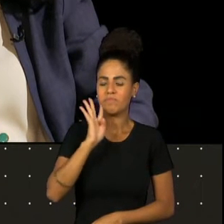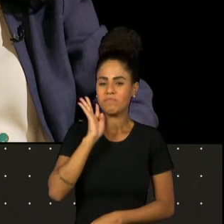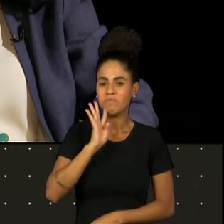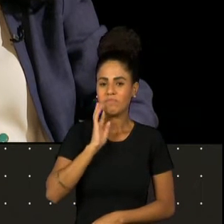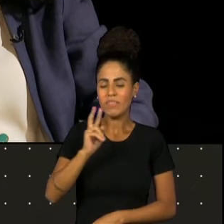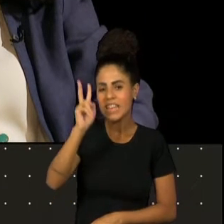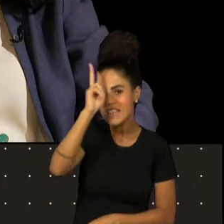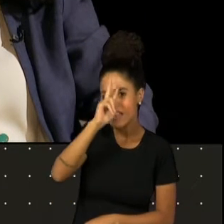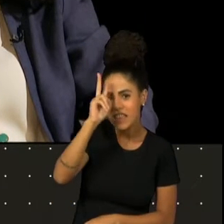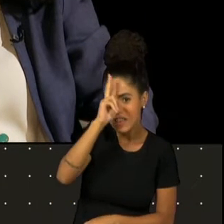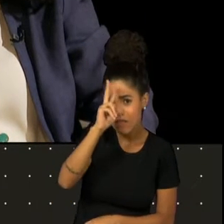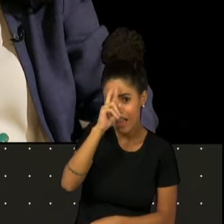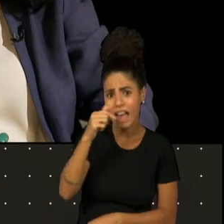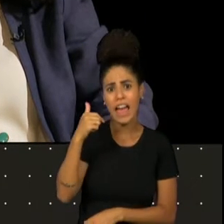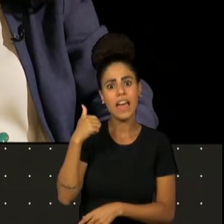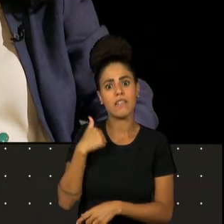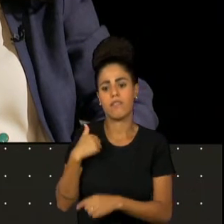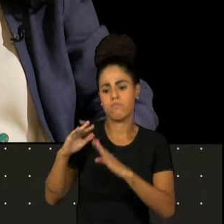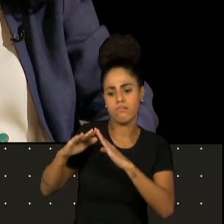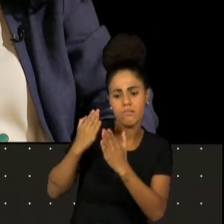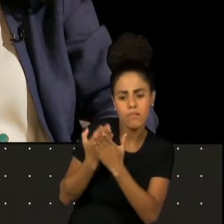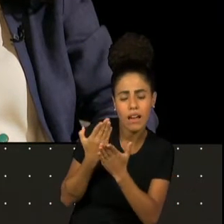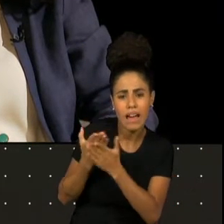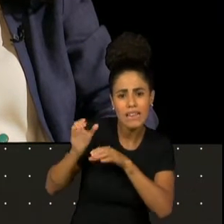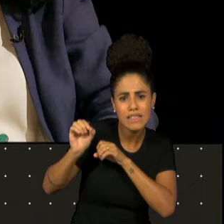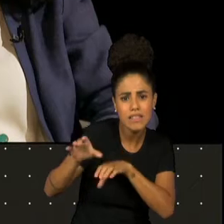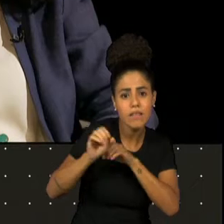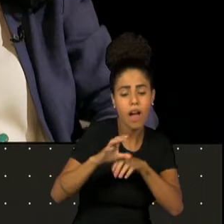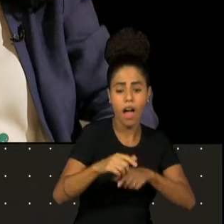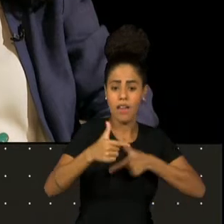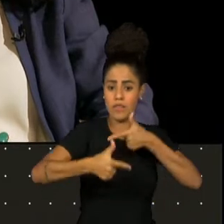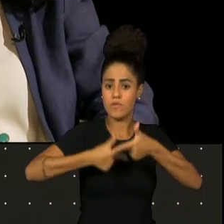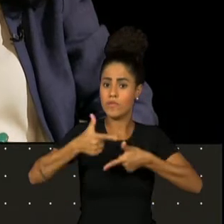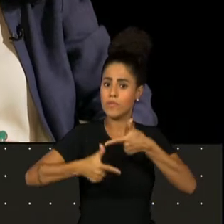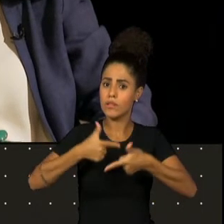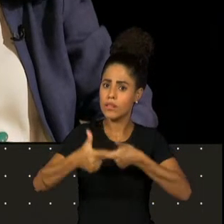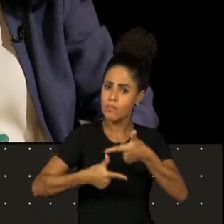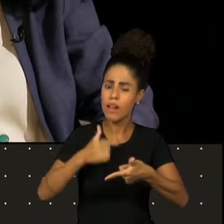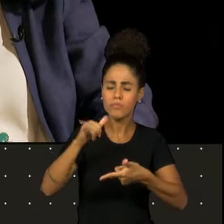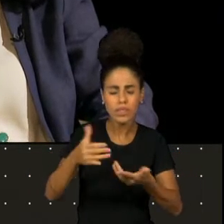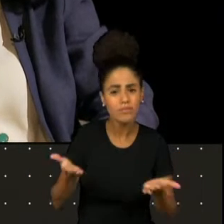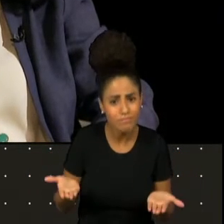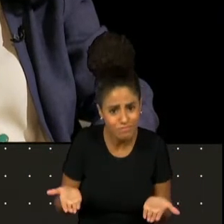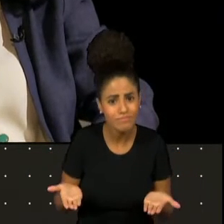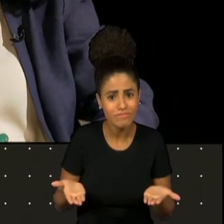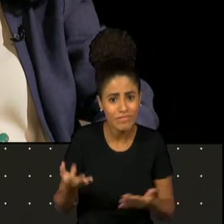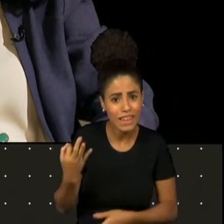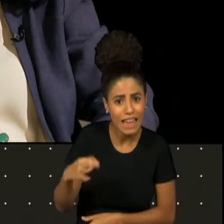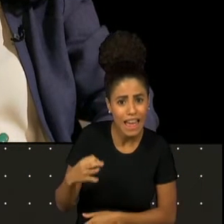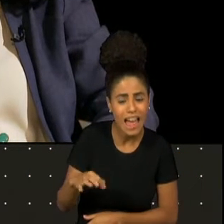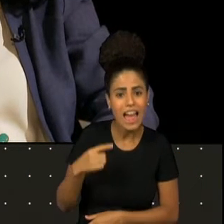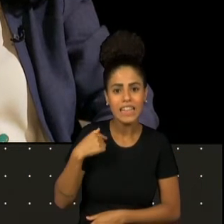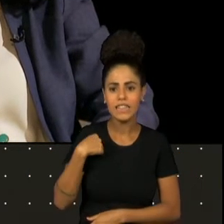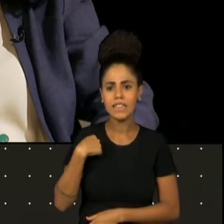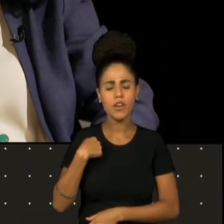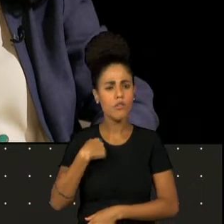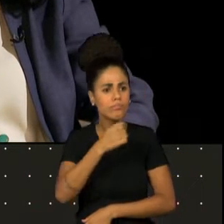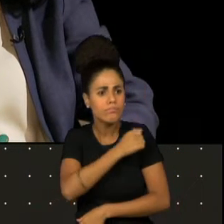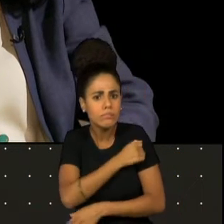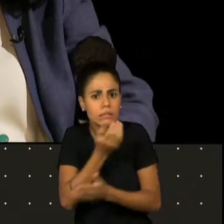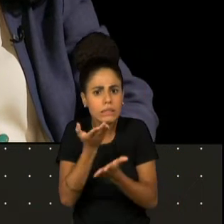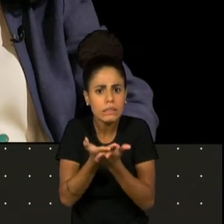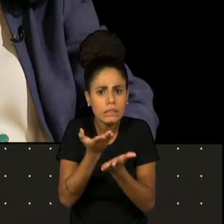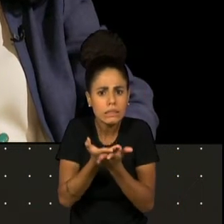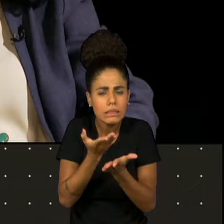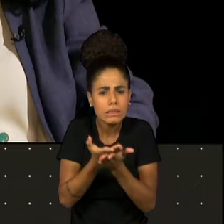Eu saí do CPT, que tem um método muito direcionado ao trabalho que está sendo feito ali. E aí fazer aula com você me expandiu